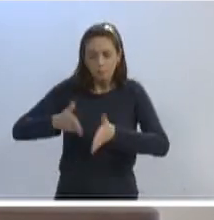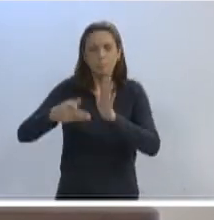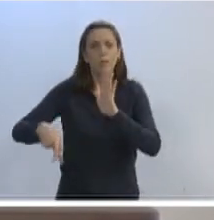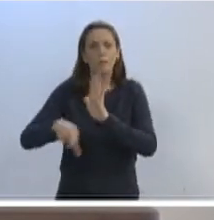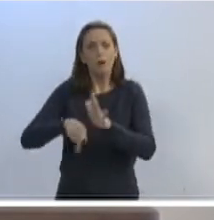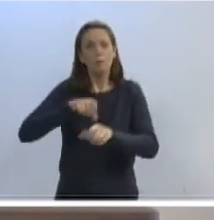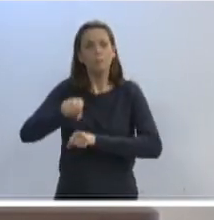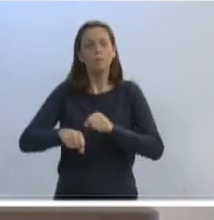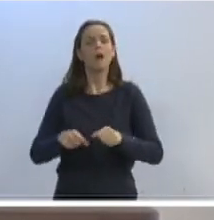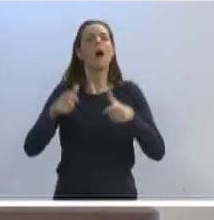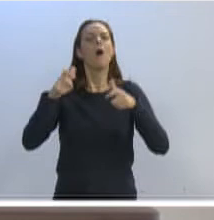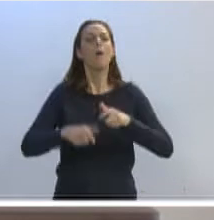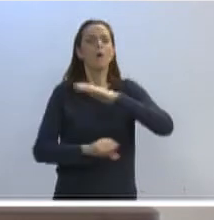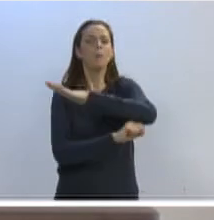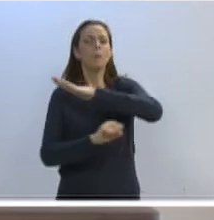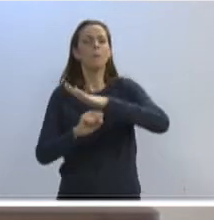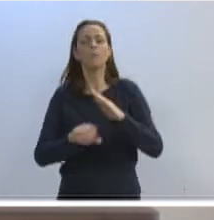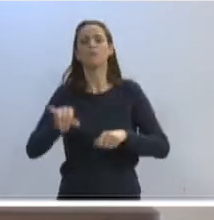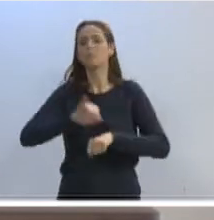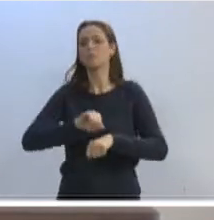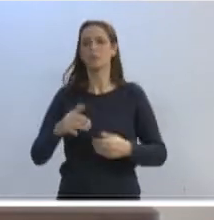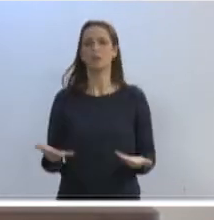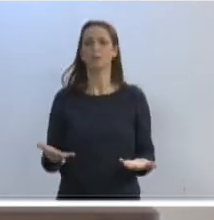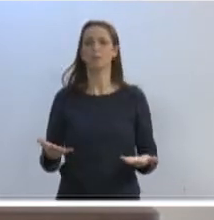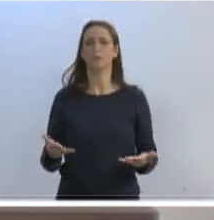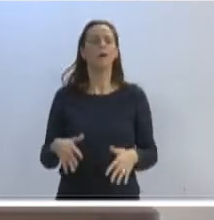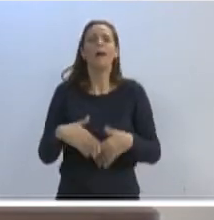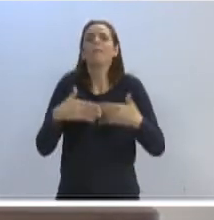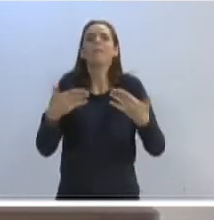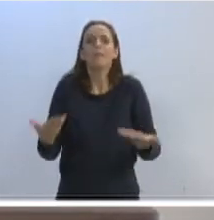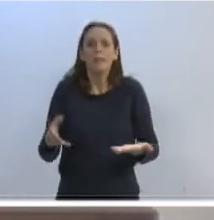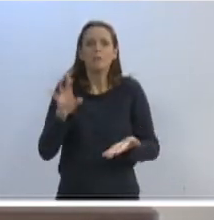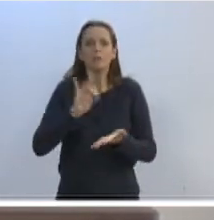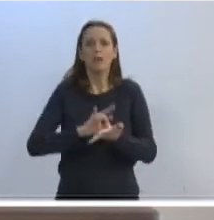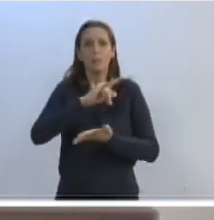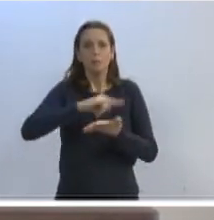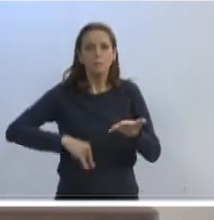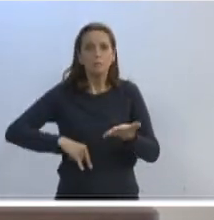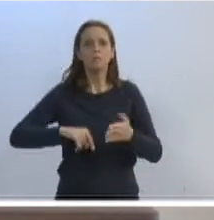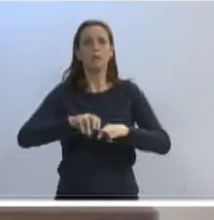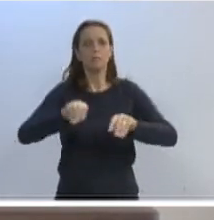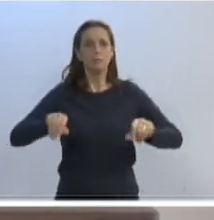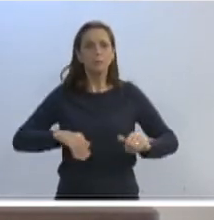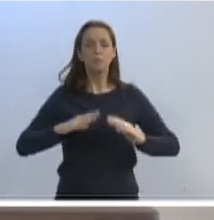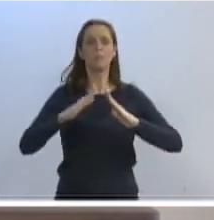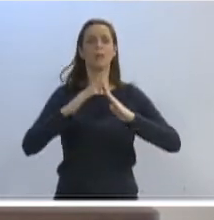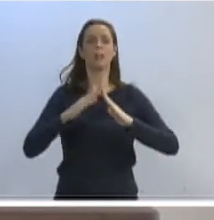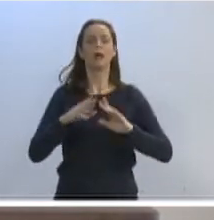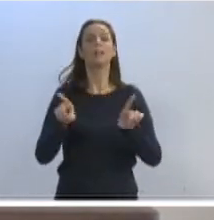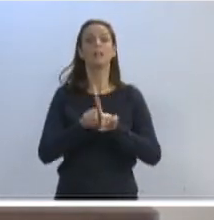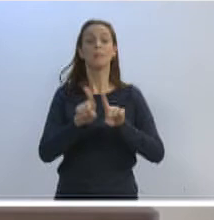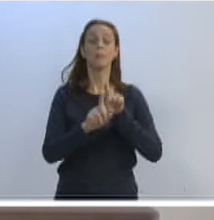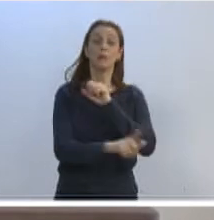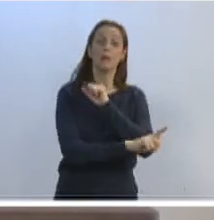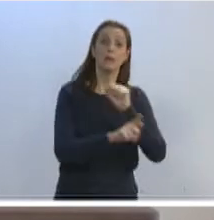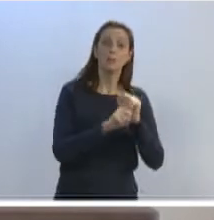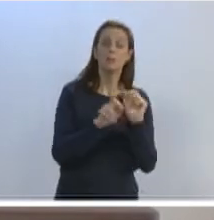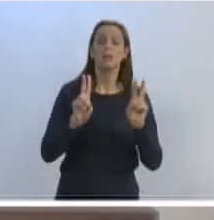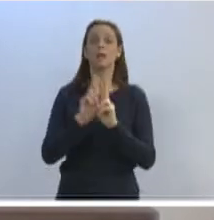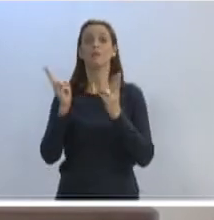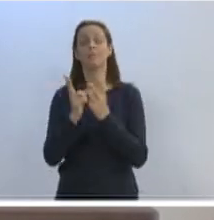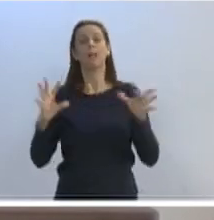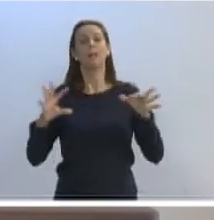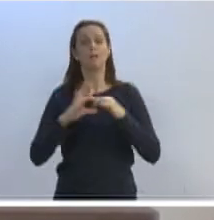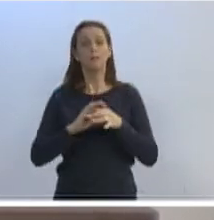Guarda Municipal, cadê a Ponte do Centro e cadê? Cadê a recoleção fundiária, a solução dos problemas e a ligação Velha Garcia. Ligação Velha Garcia, vou ficar